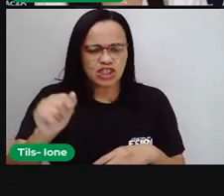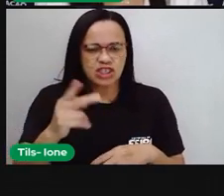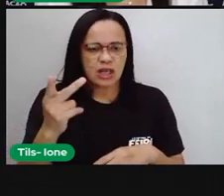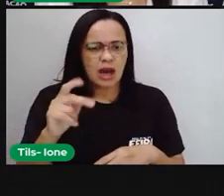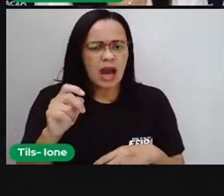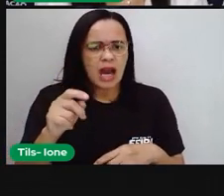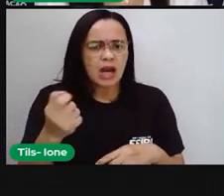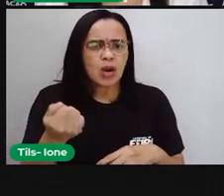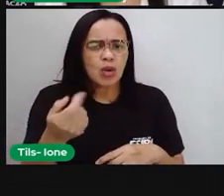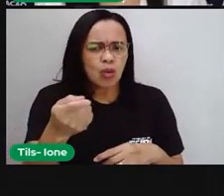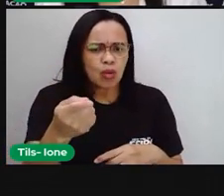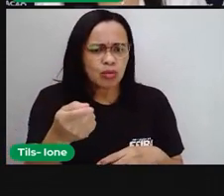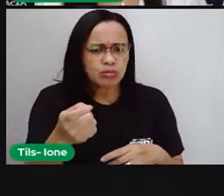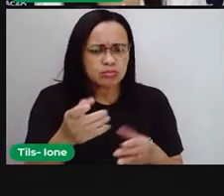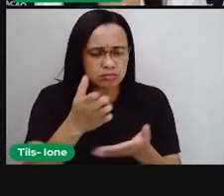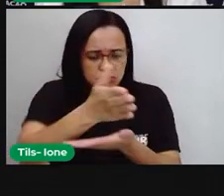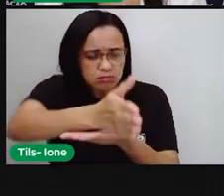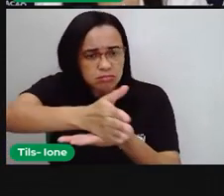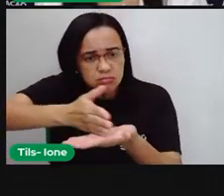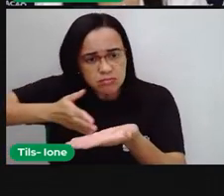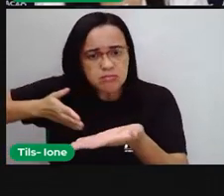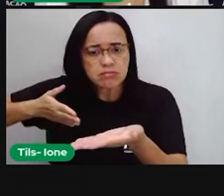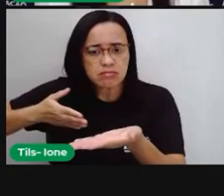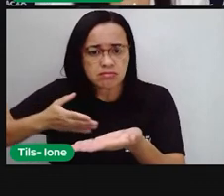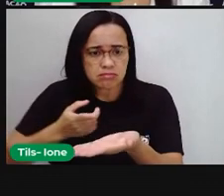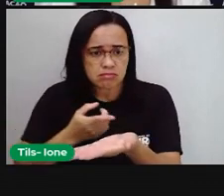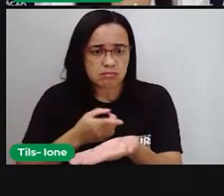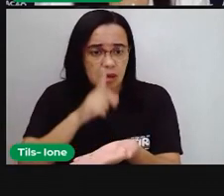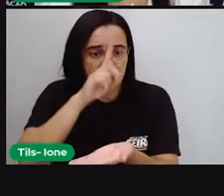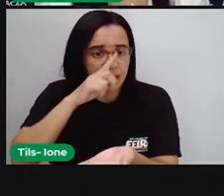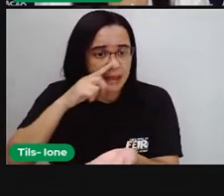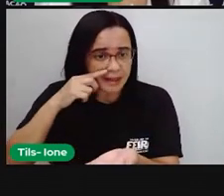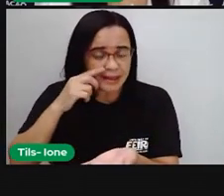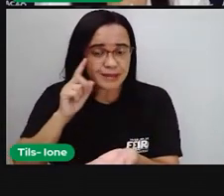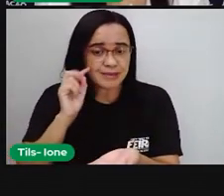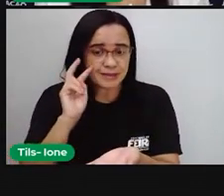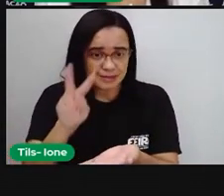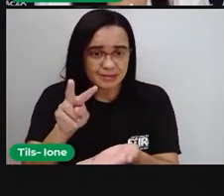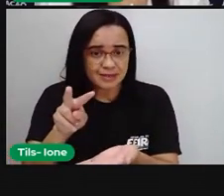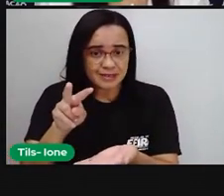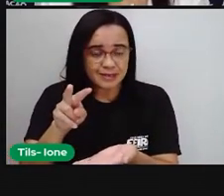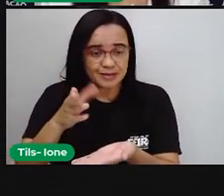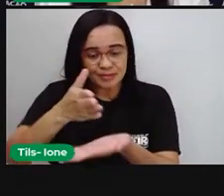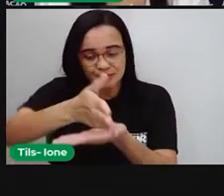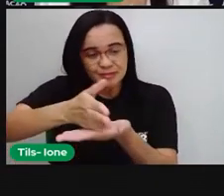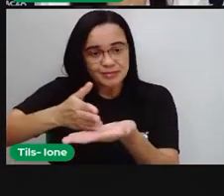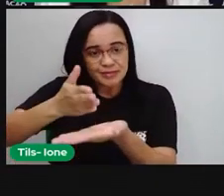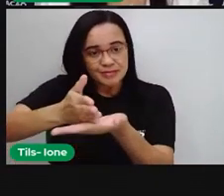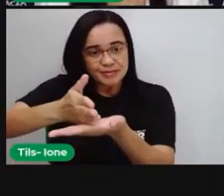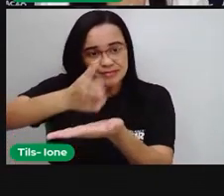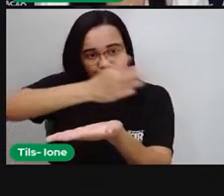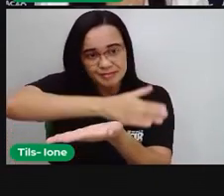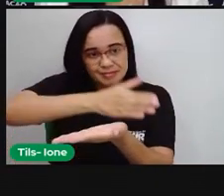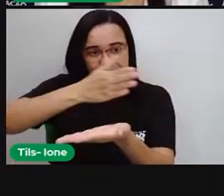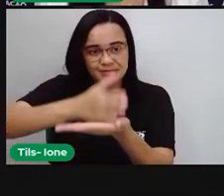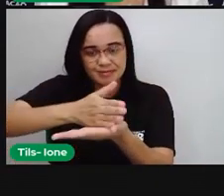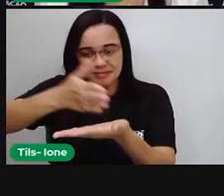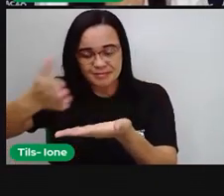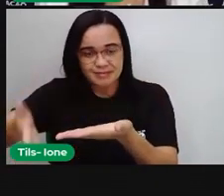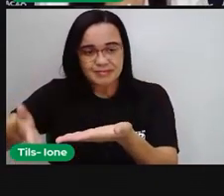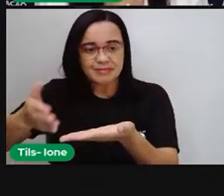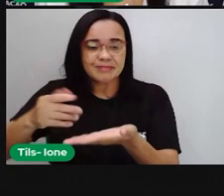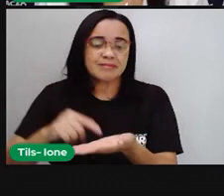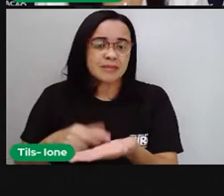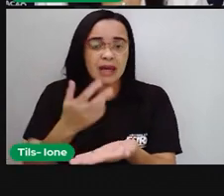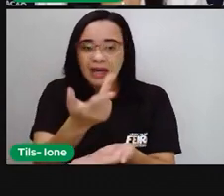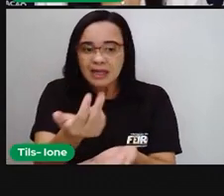também existe do outro lado. Quando a Pró colocou lá o desenho do corpo humano, né? Representado ali pela figura do menino, a